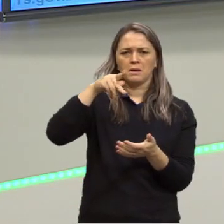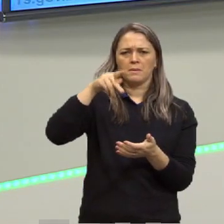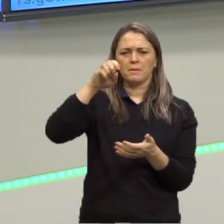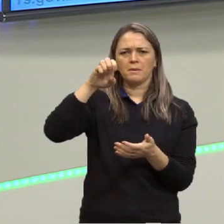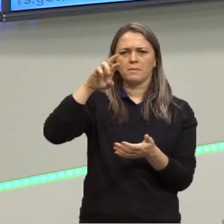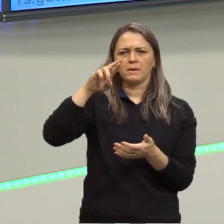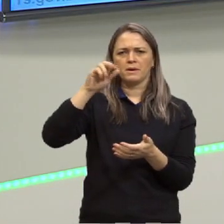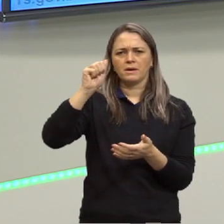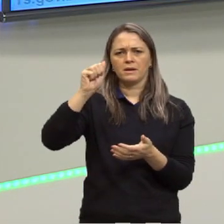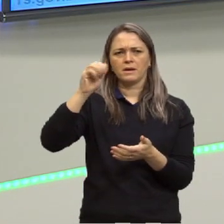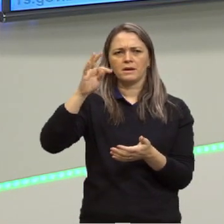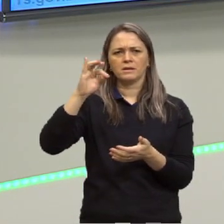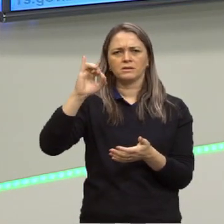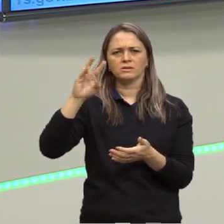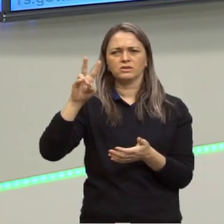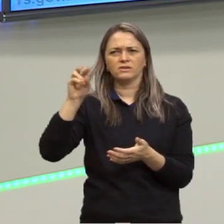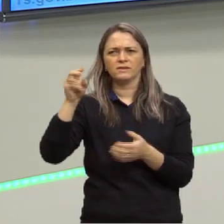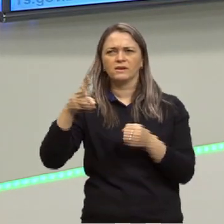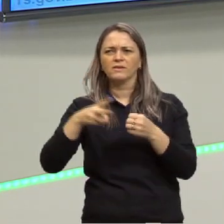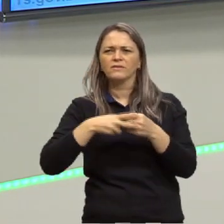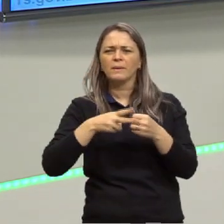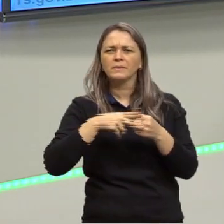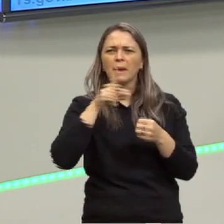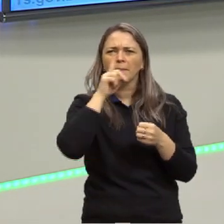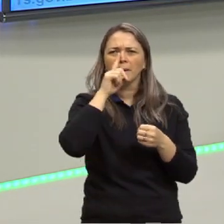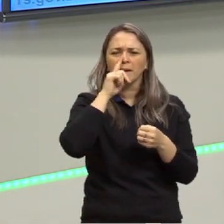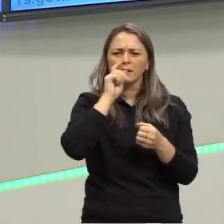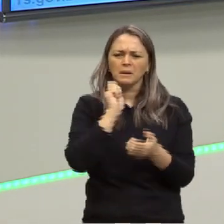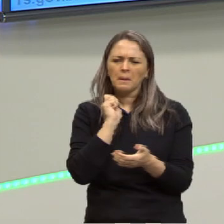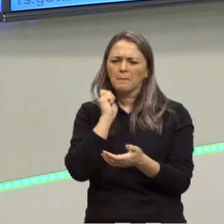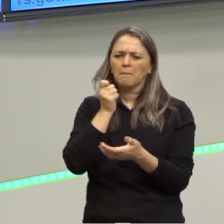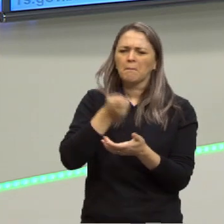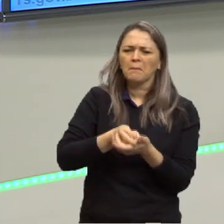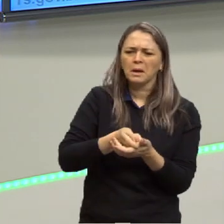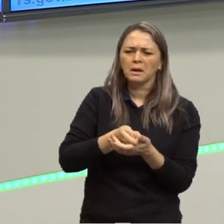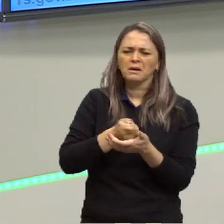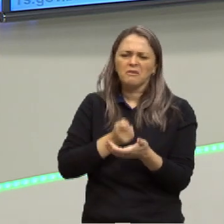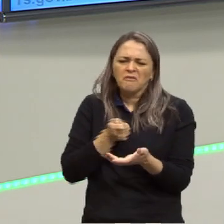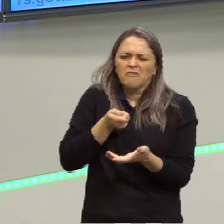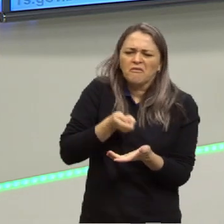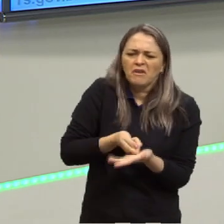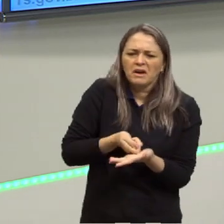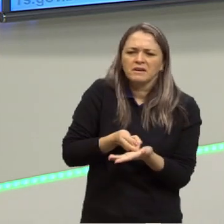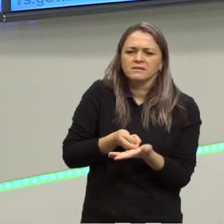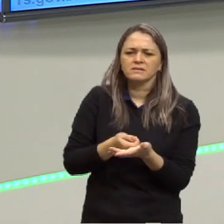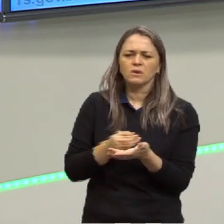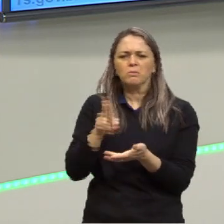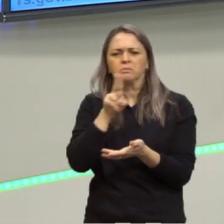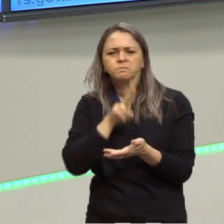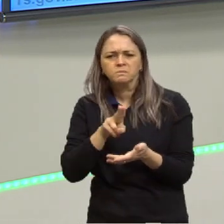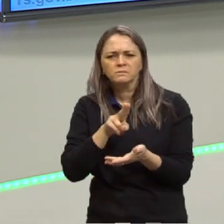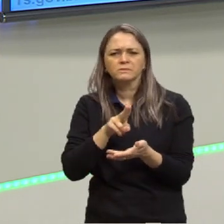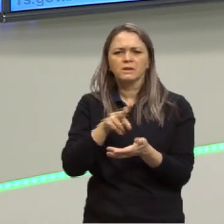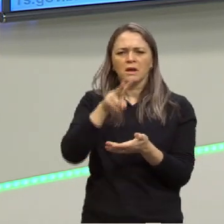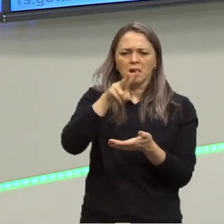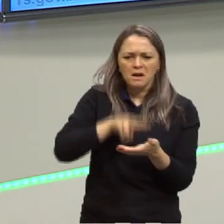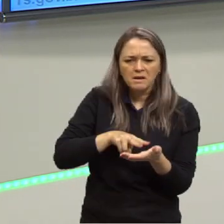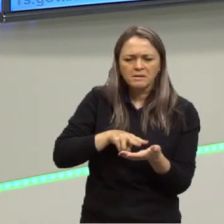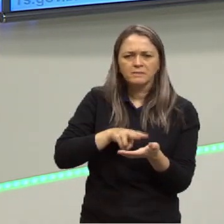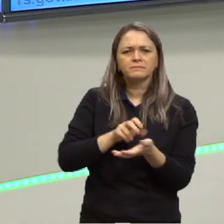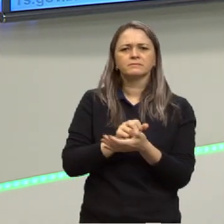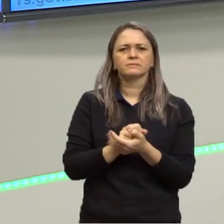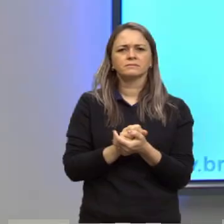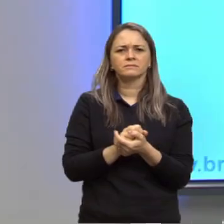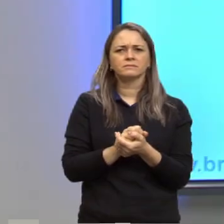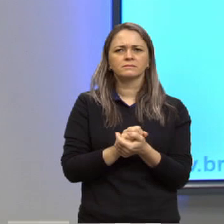verbo da mãe, né? Que é aquele verbo que manda, faça, use, leia, né?